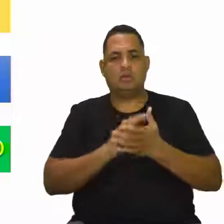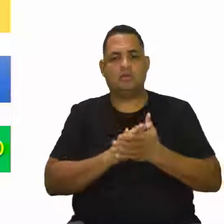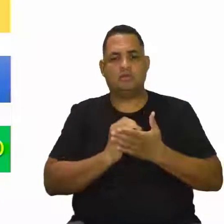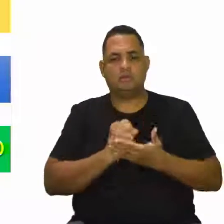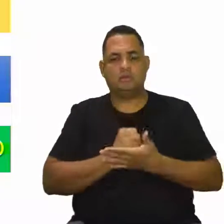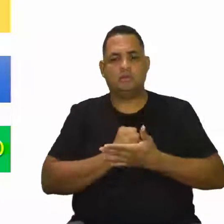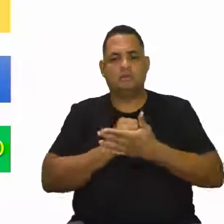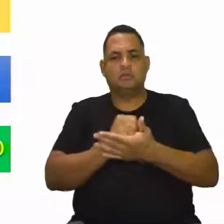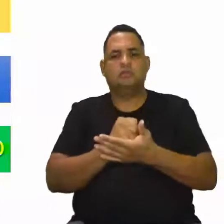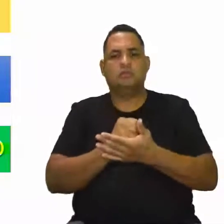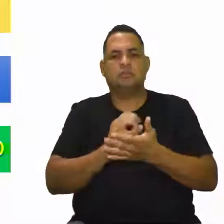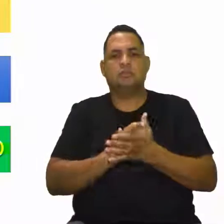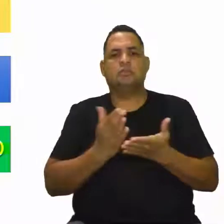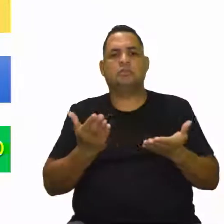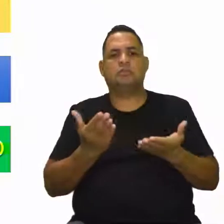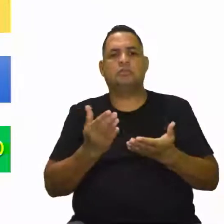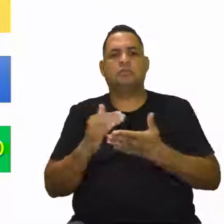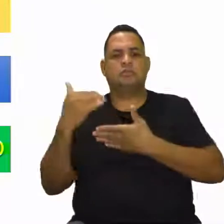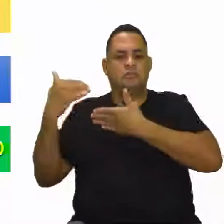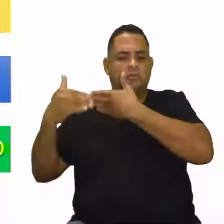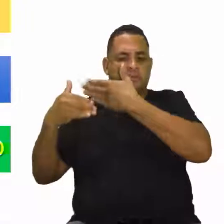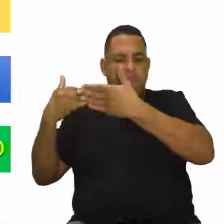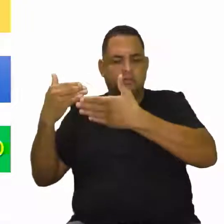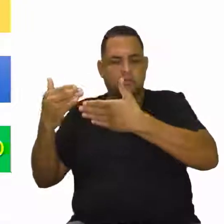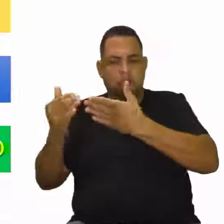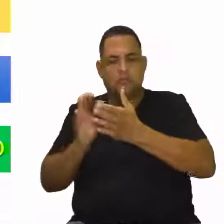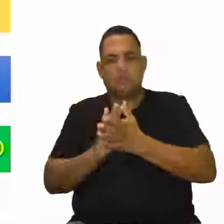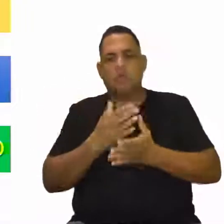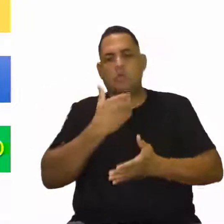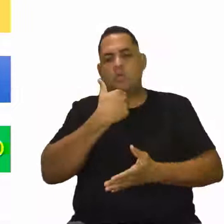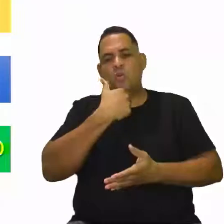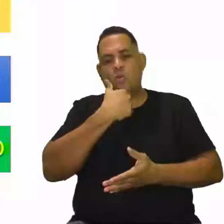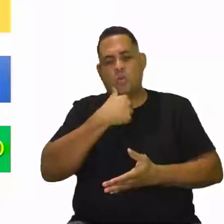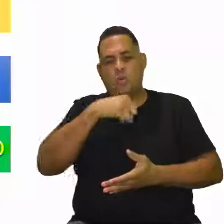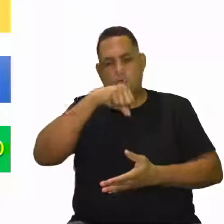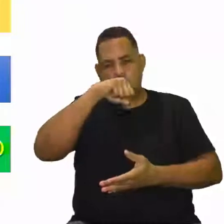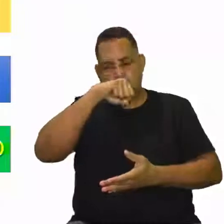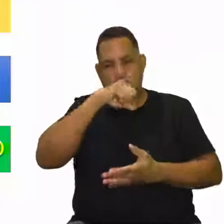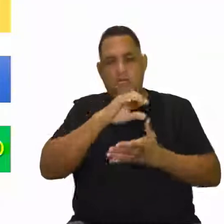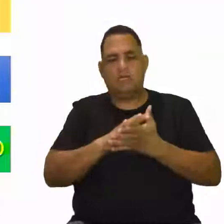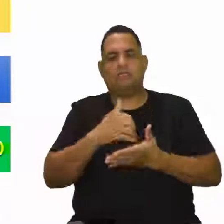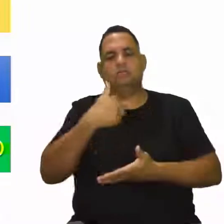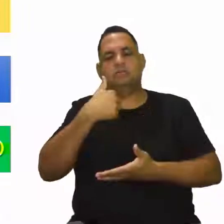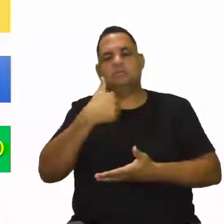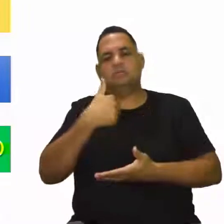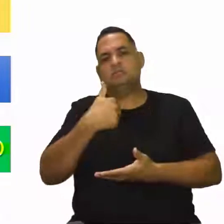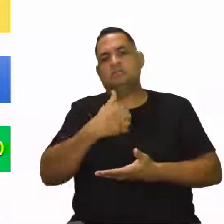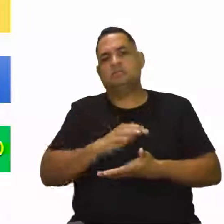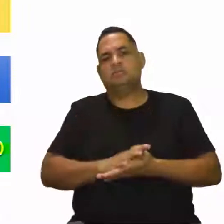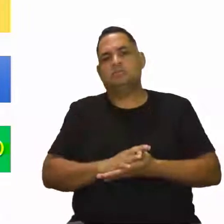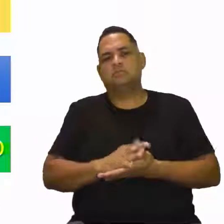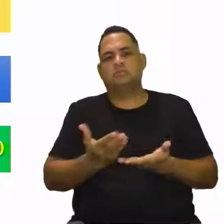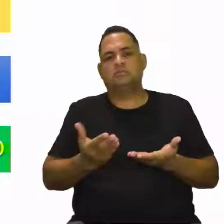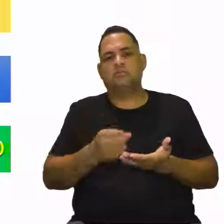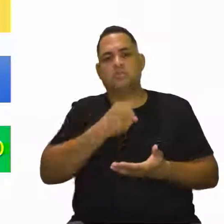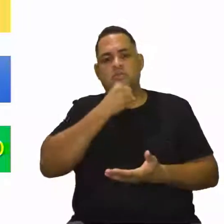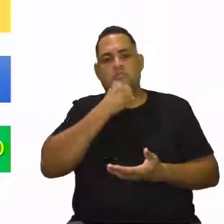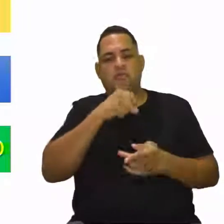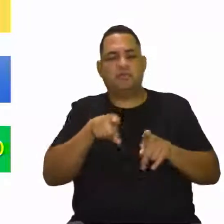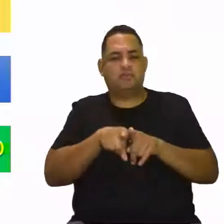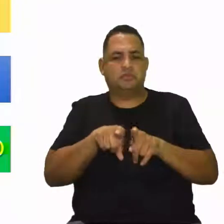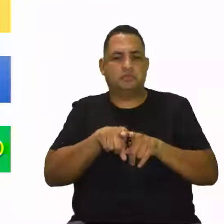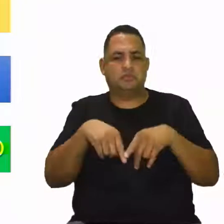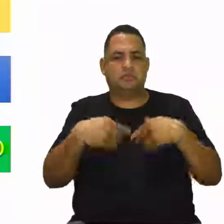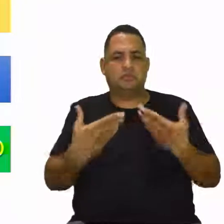geração dos pais de vocês, dos tios, dos avós. E por que não a de vocês, né?